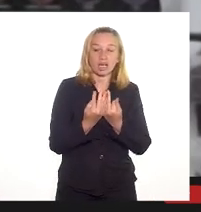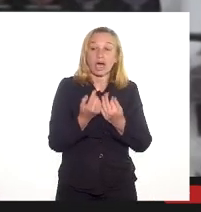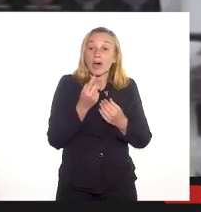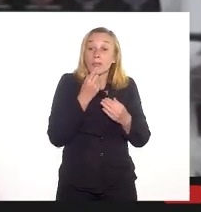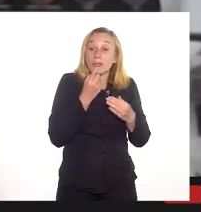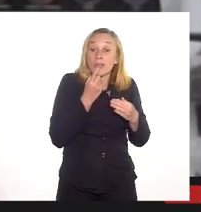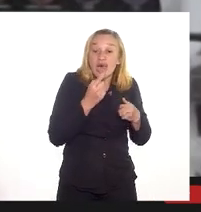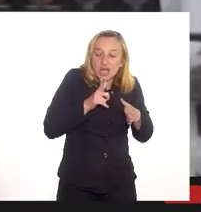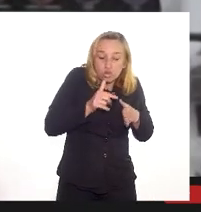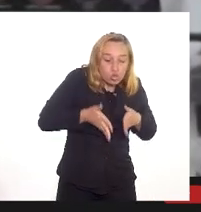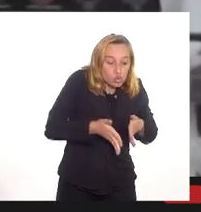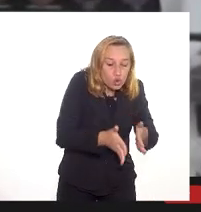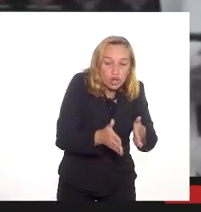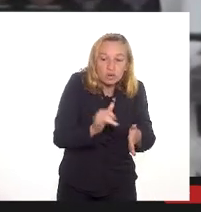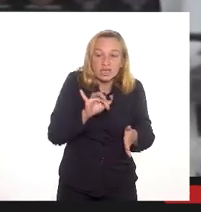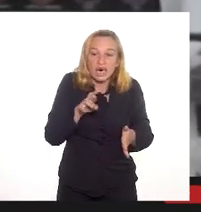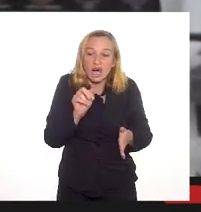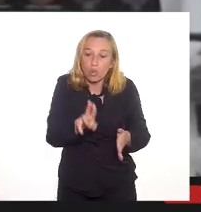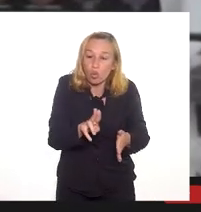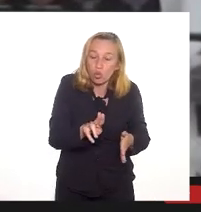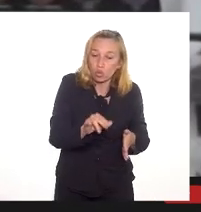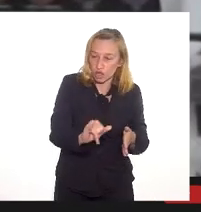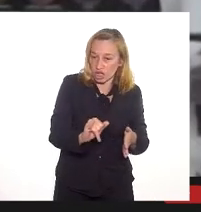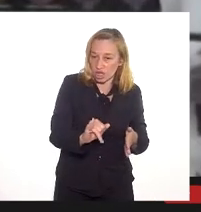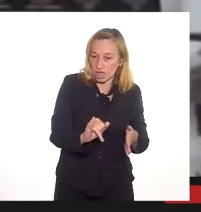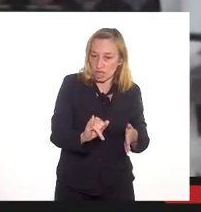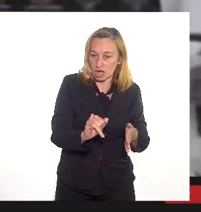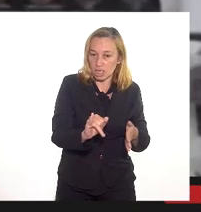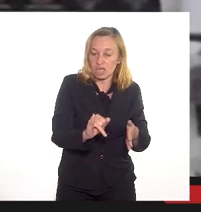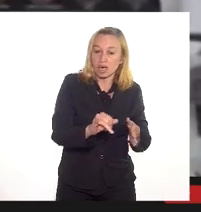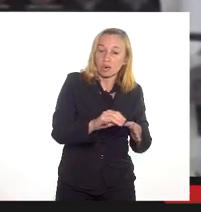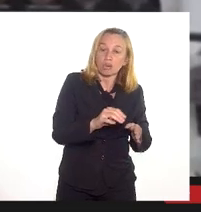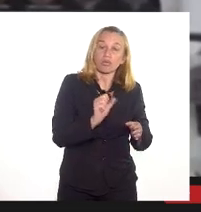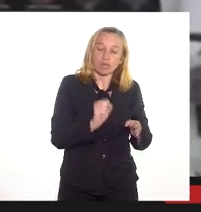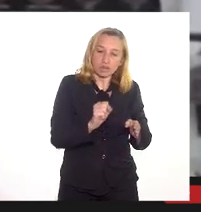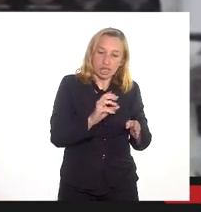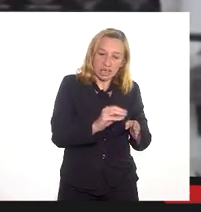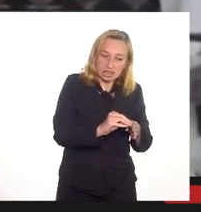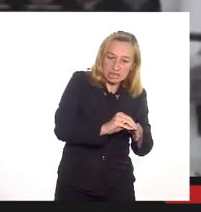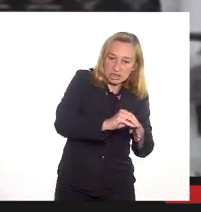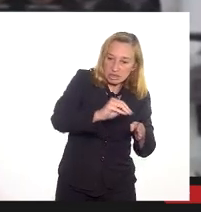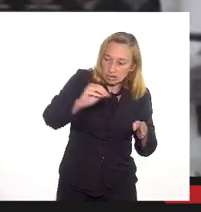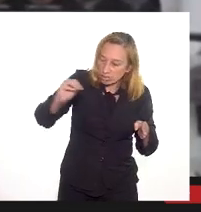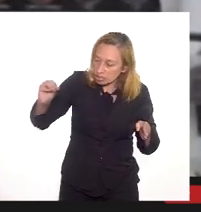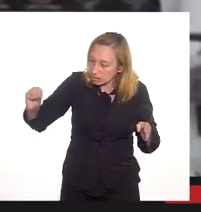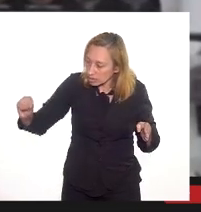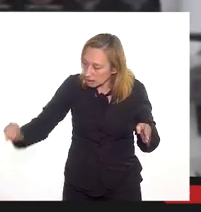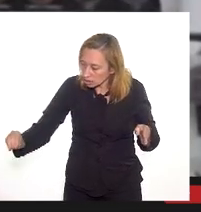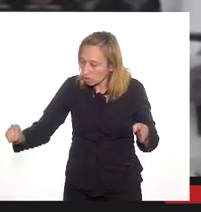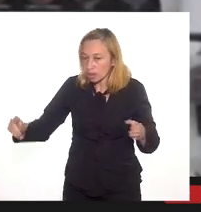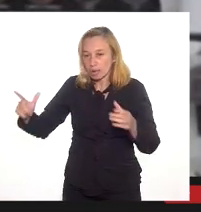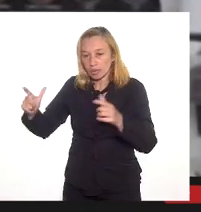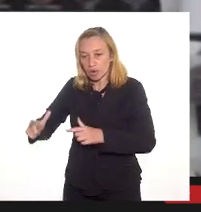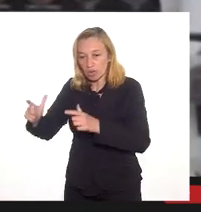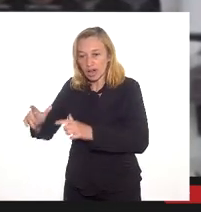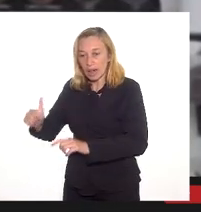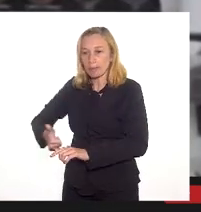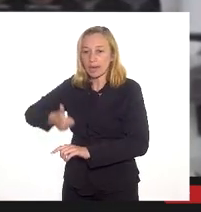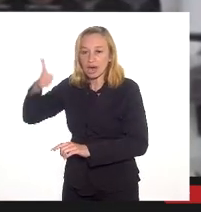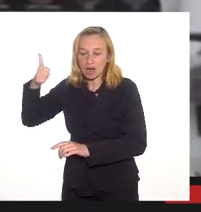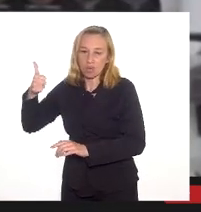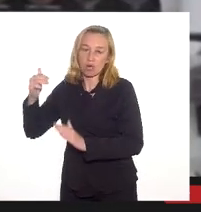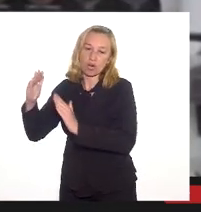dentro do corpo hídrico, para que a gente pudesse dar realmente aí um imóvel